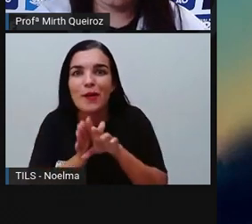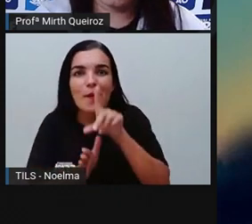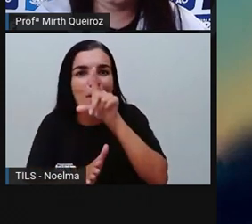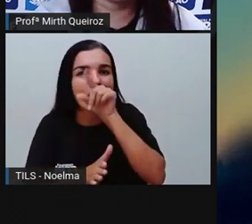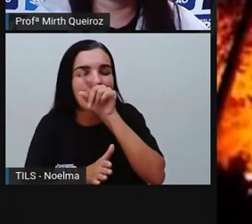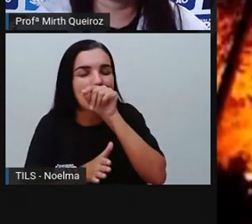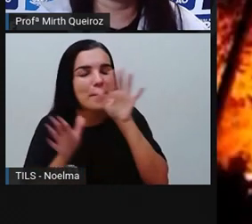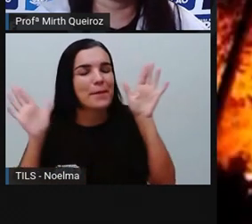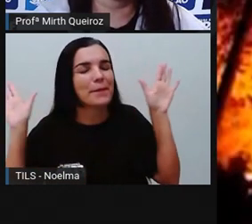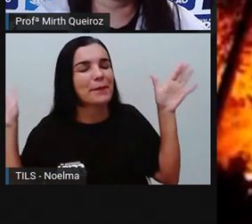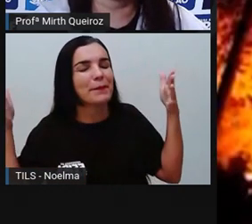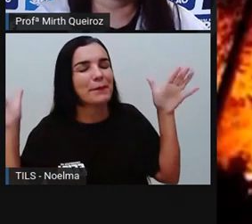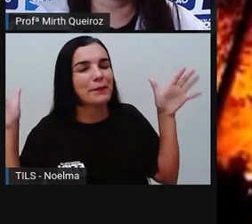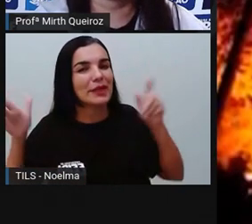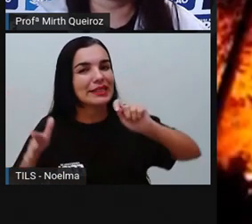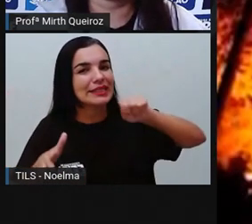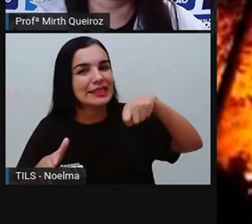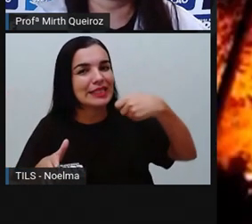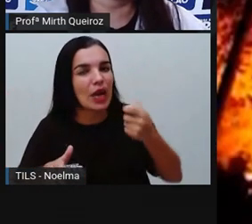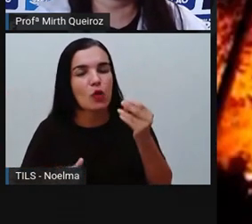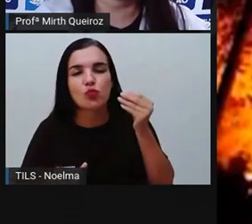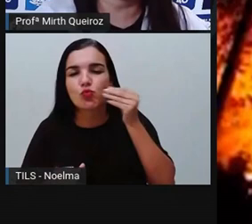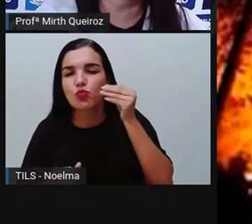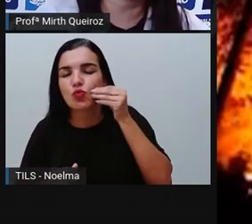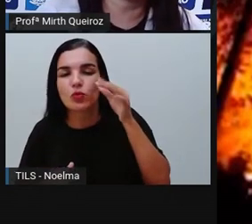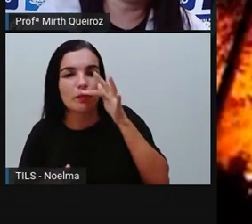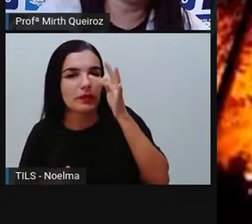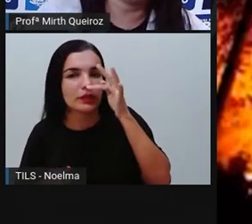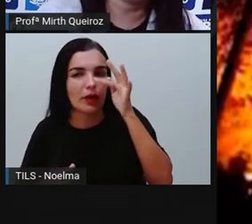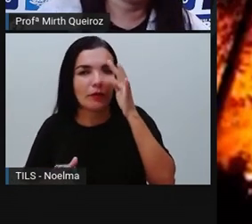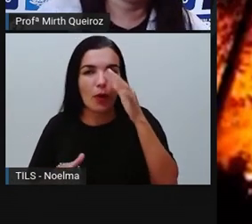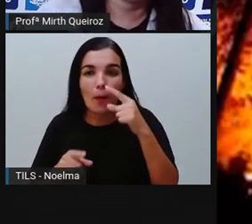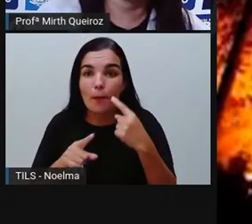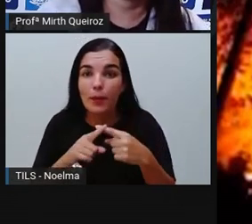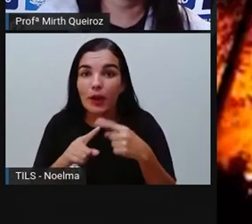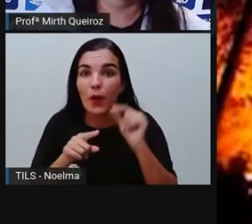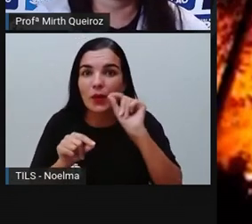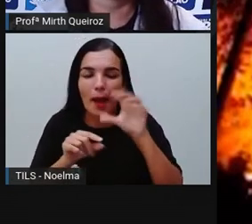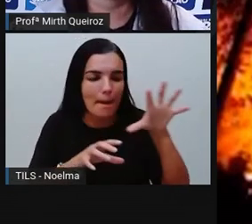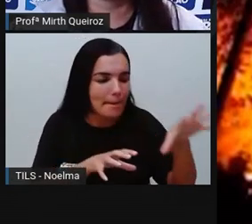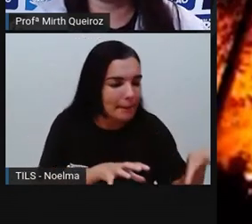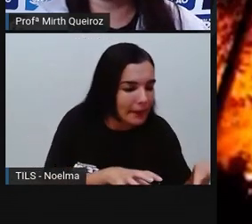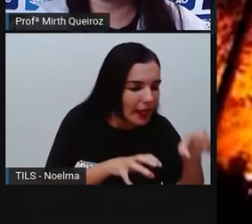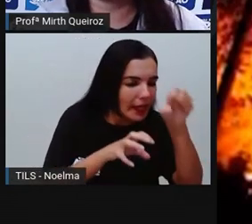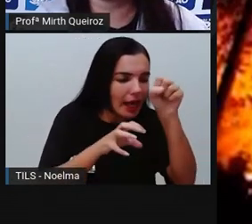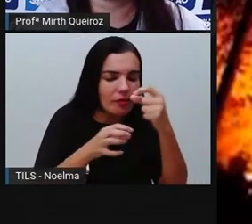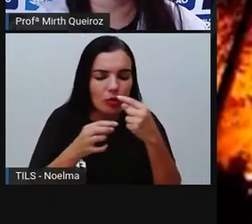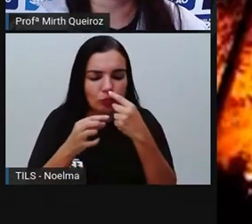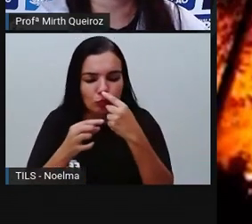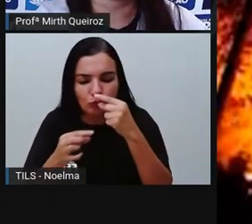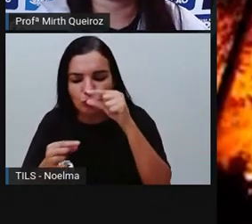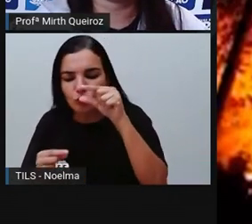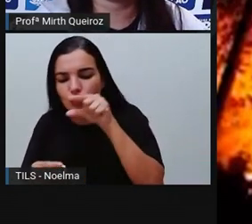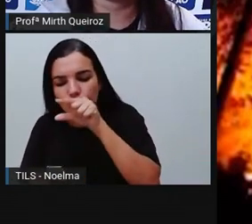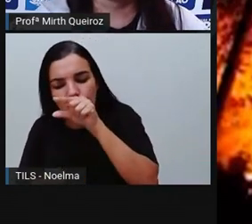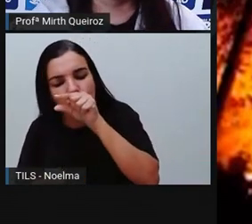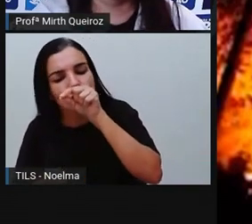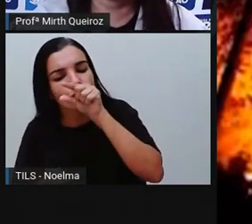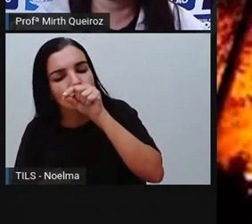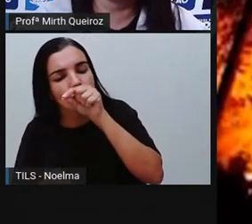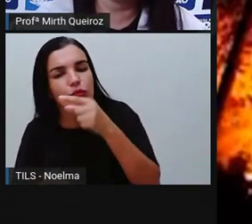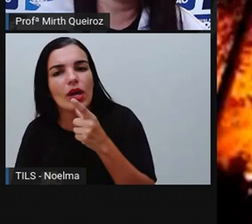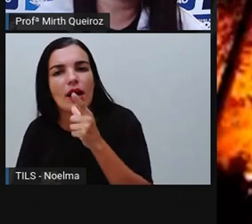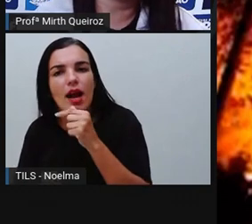O Beija-Flo, ele começou a pegar água no rio e levava gota por gota em seu bico.